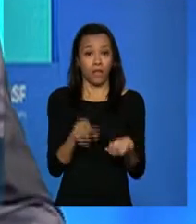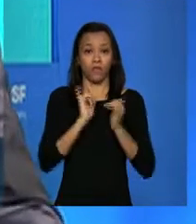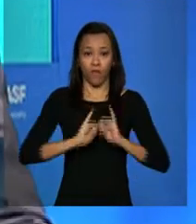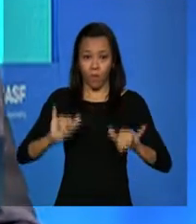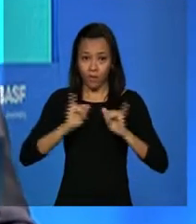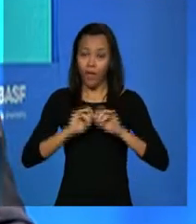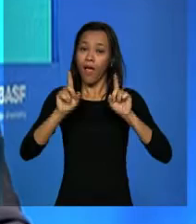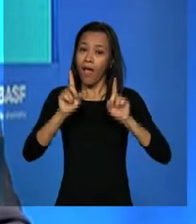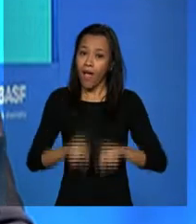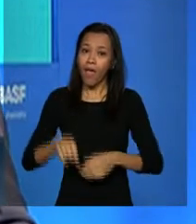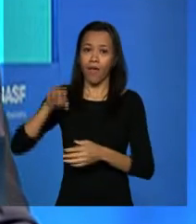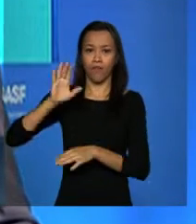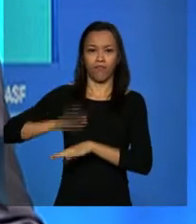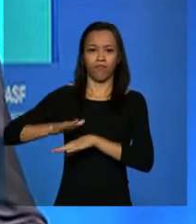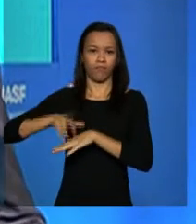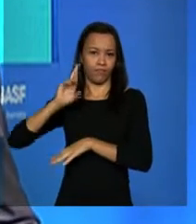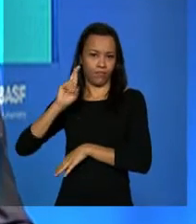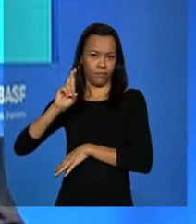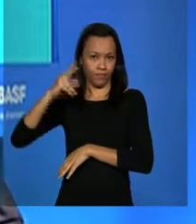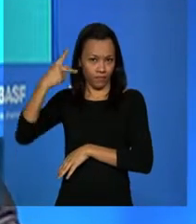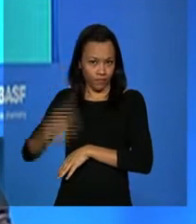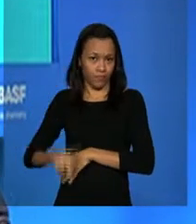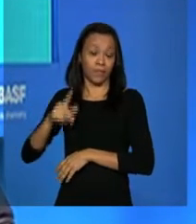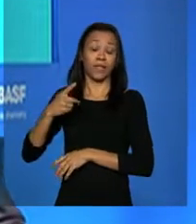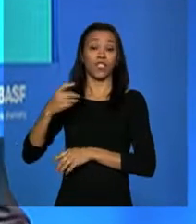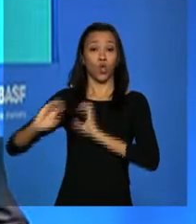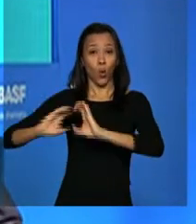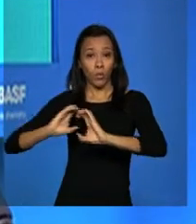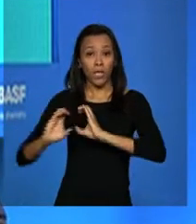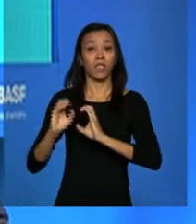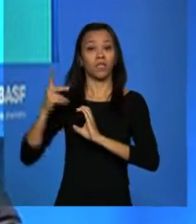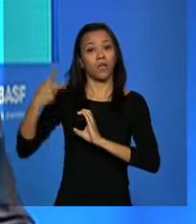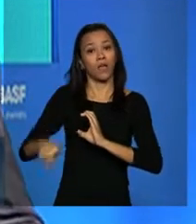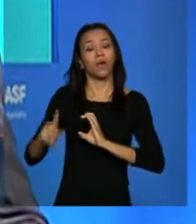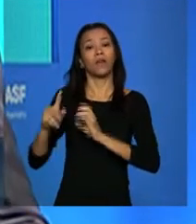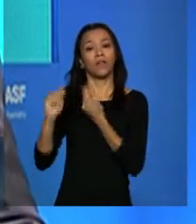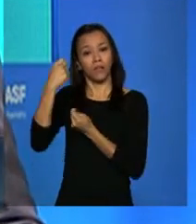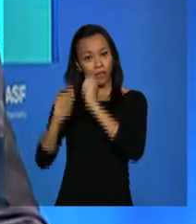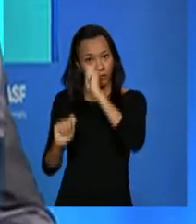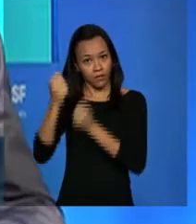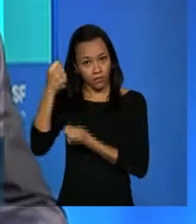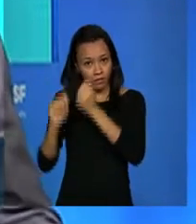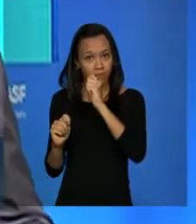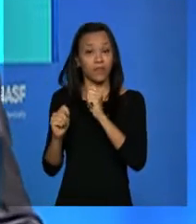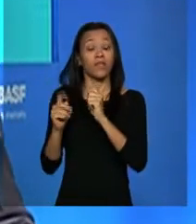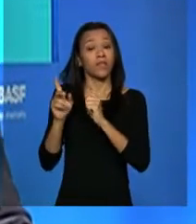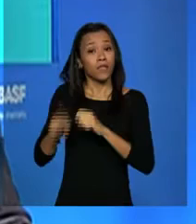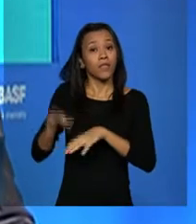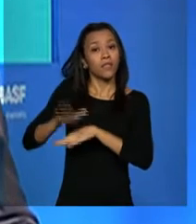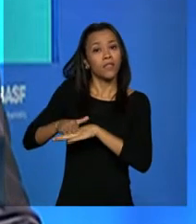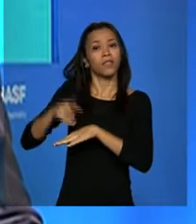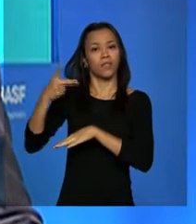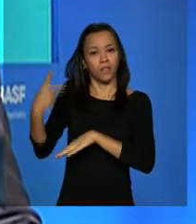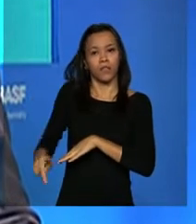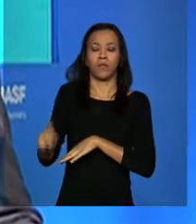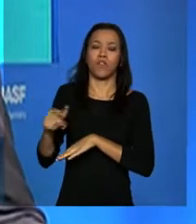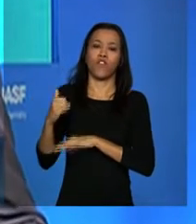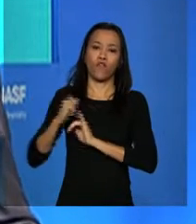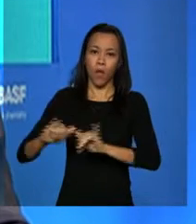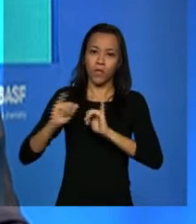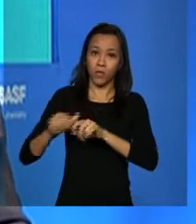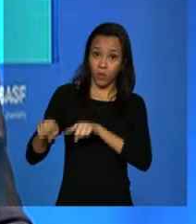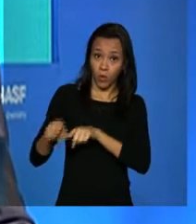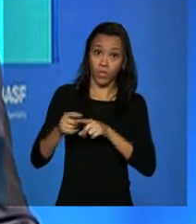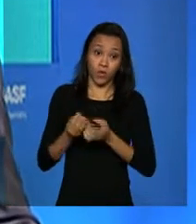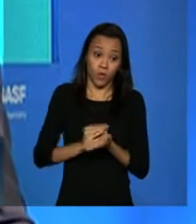são da assessoria de comunicação aqui da empresa, que fez esse investimento. Ainda segundo a assessoria de comunicação da empresa, o